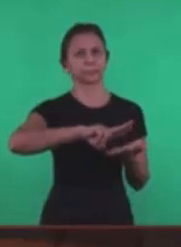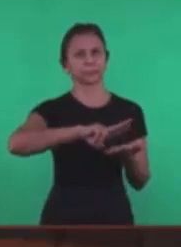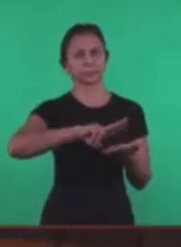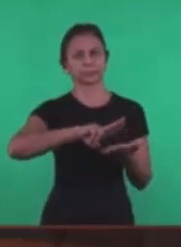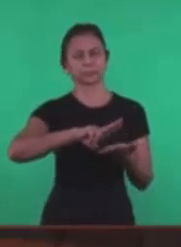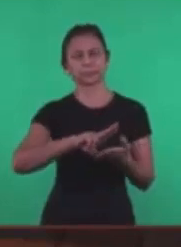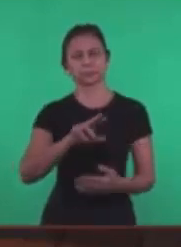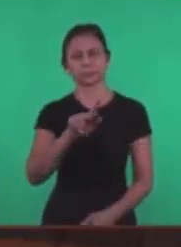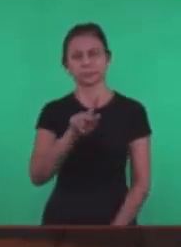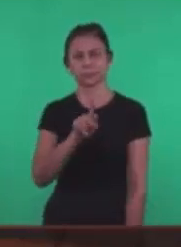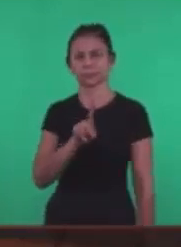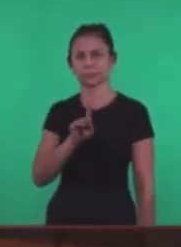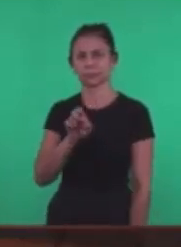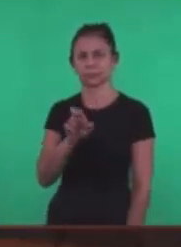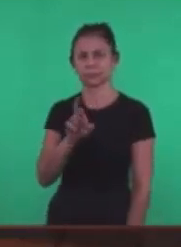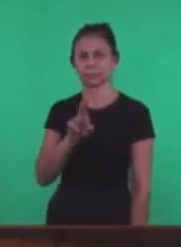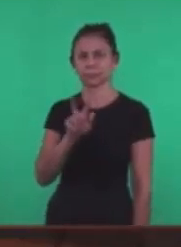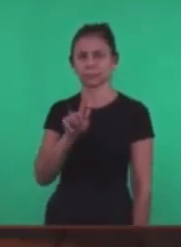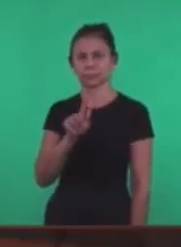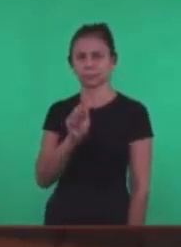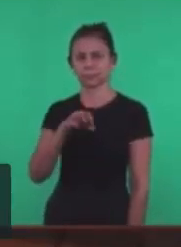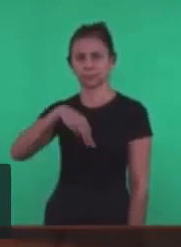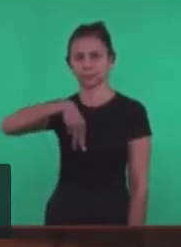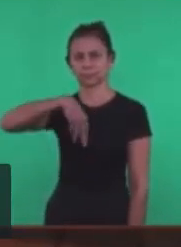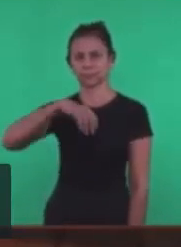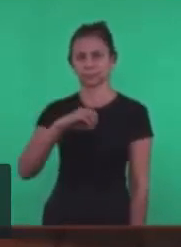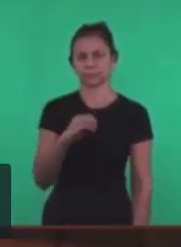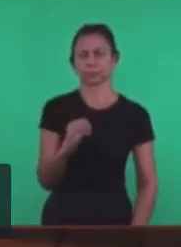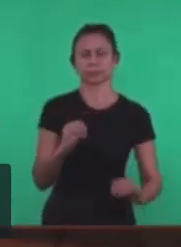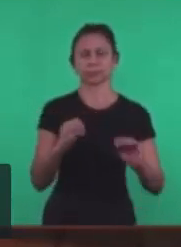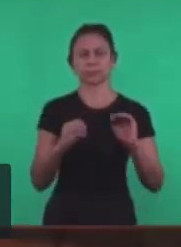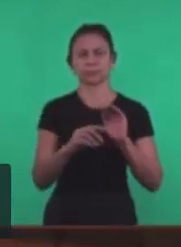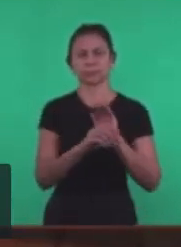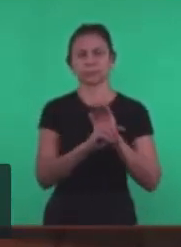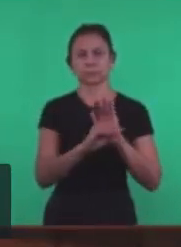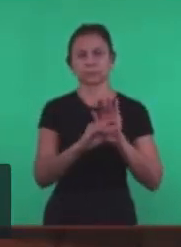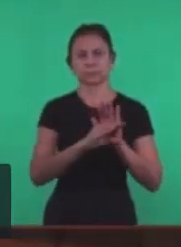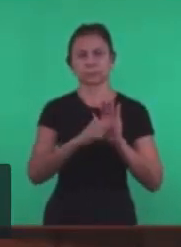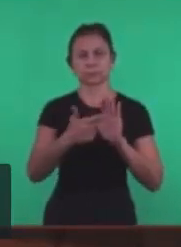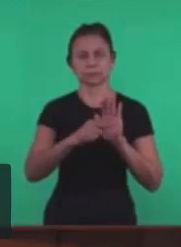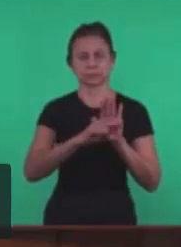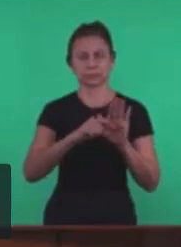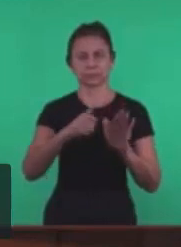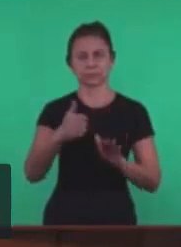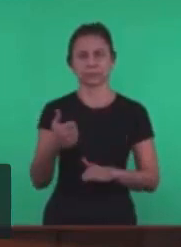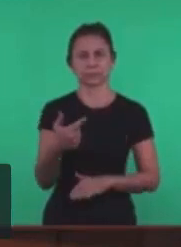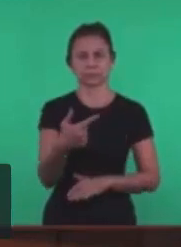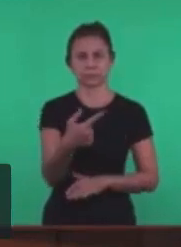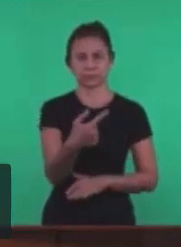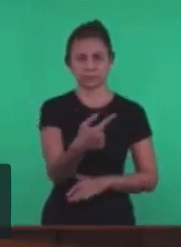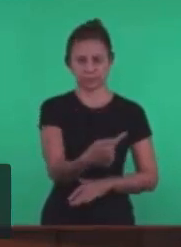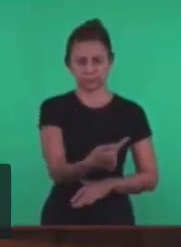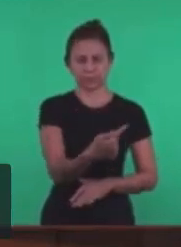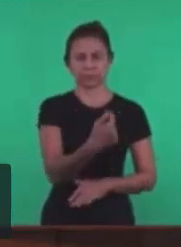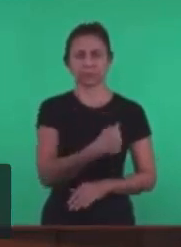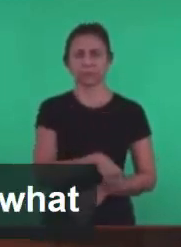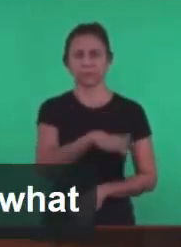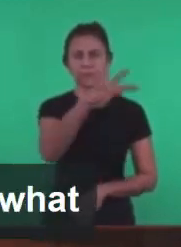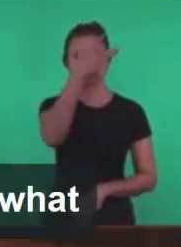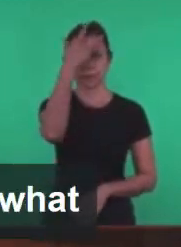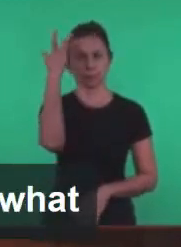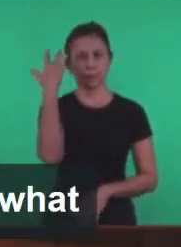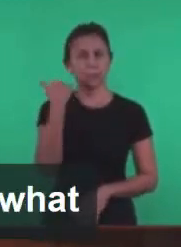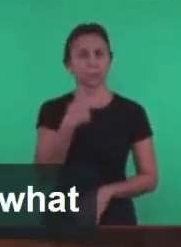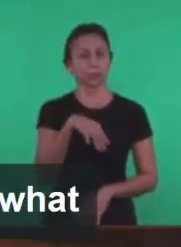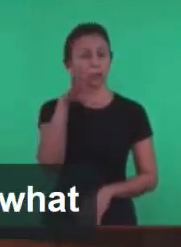Pérgamo Vamos lá O verso 17 Capítulo 2 Versículo 17 Leiamos Quem tem ouvidos